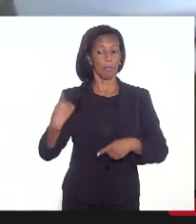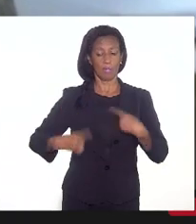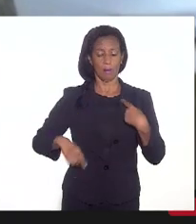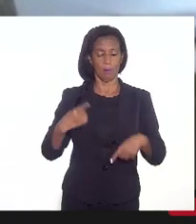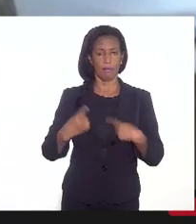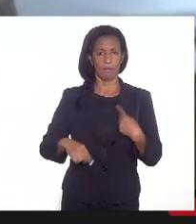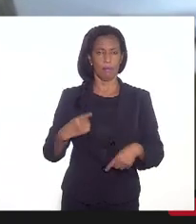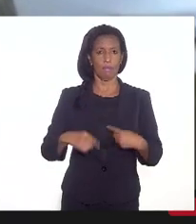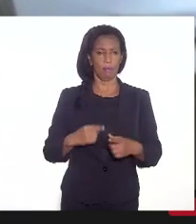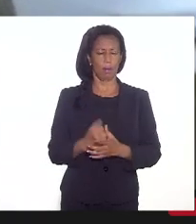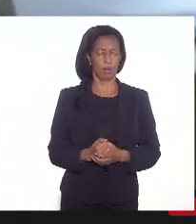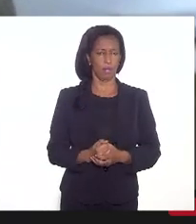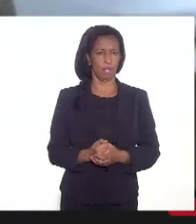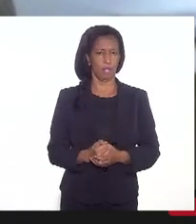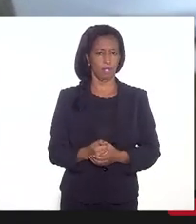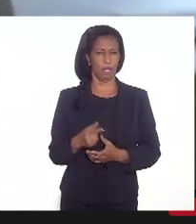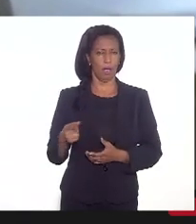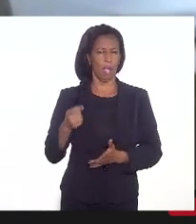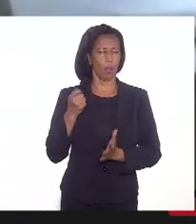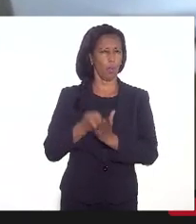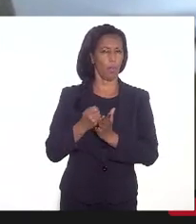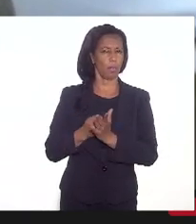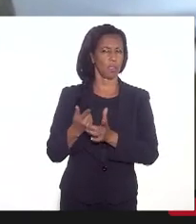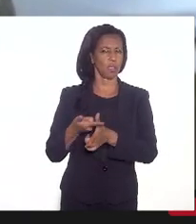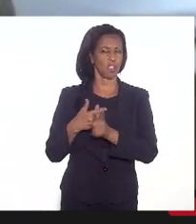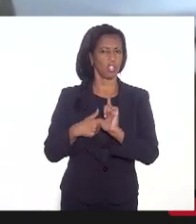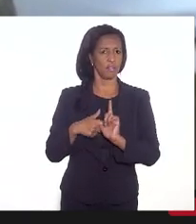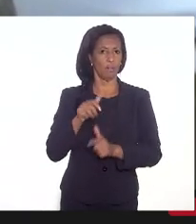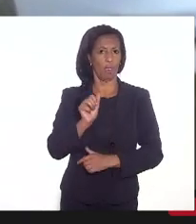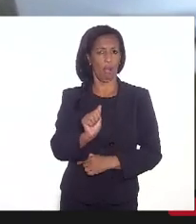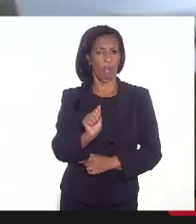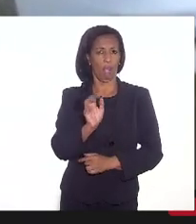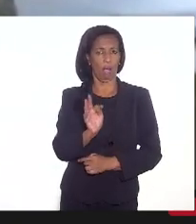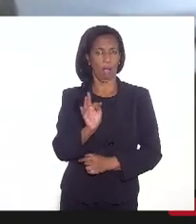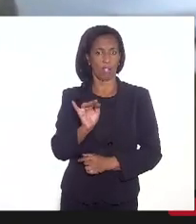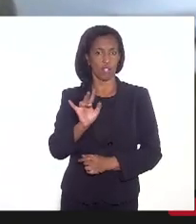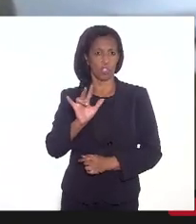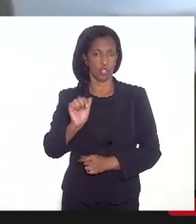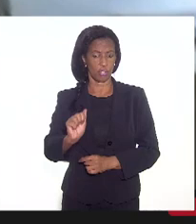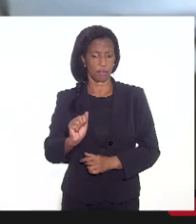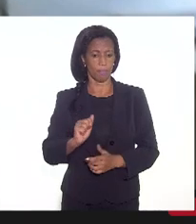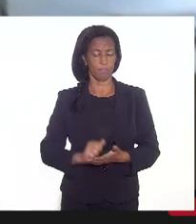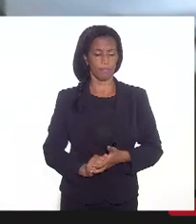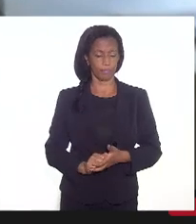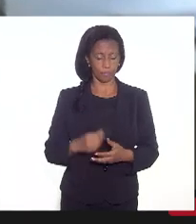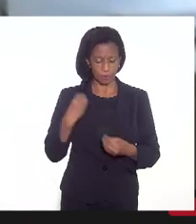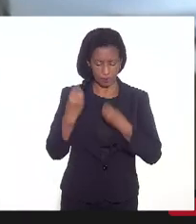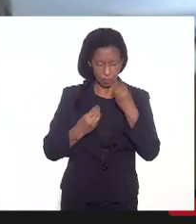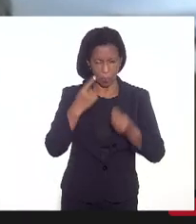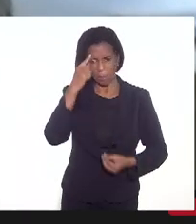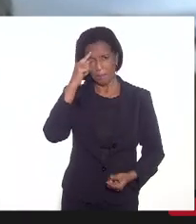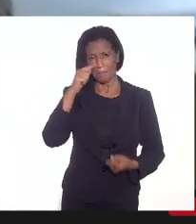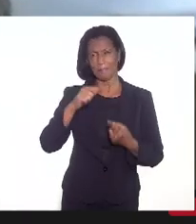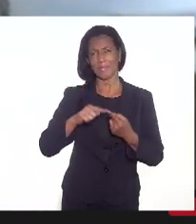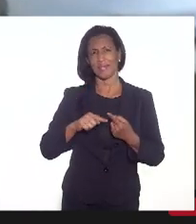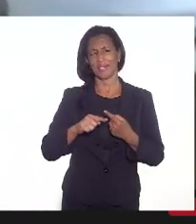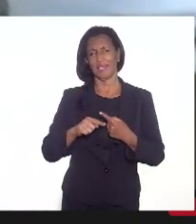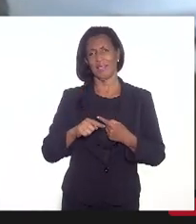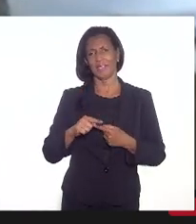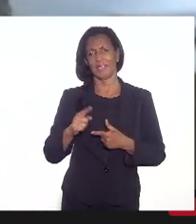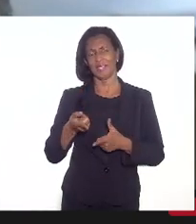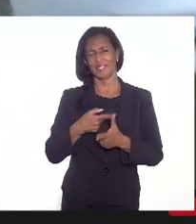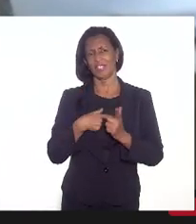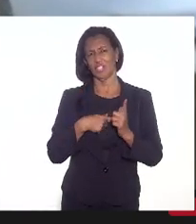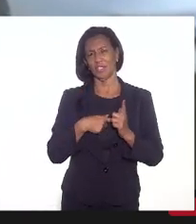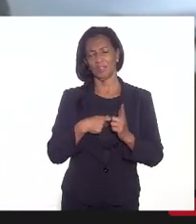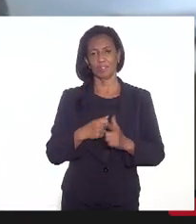a eficiência da cobrança da dívida ativa e de como pensar essa dívida ativa